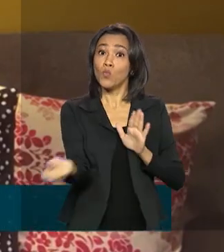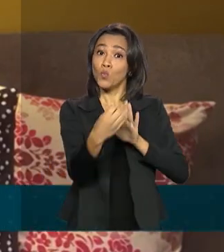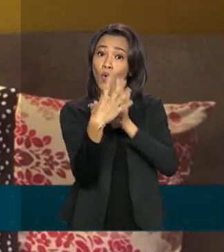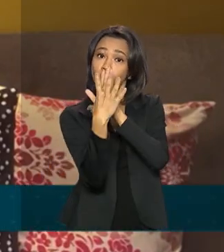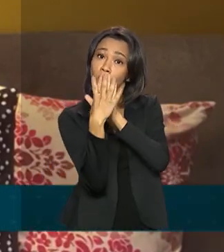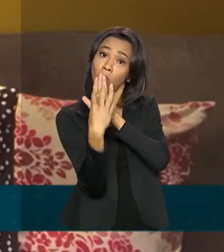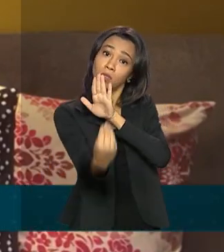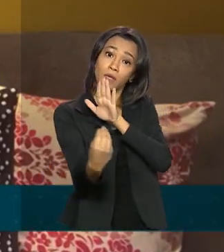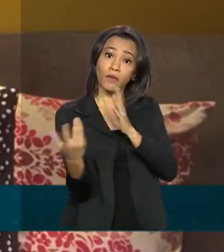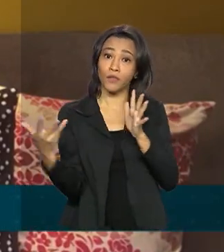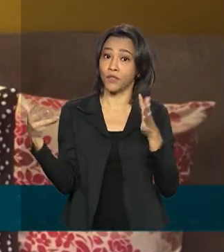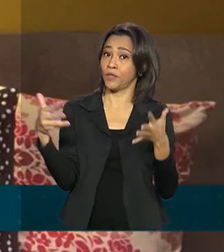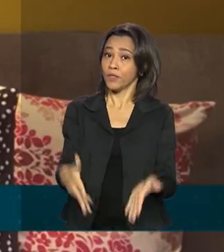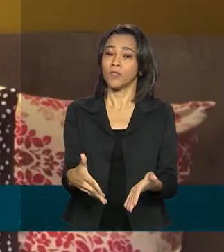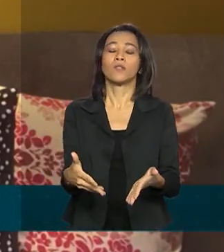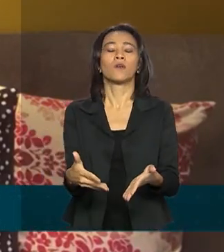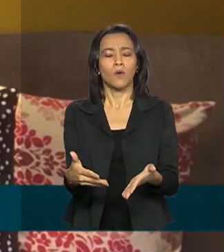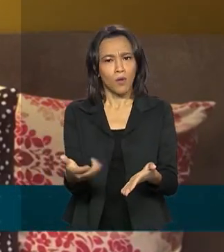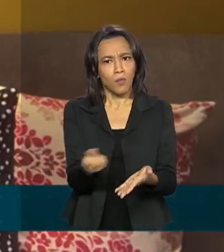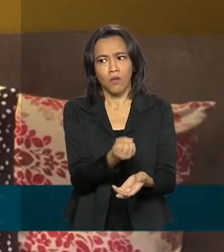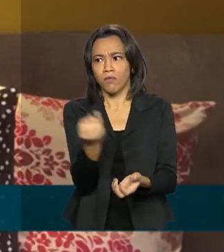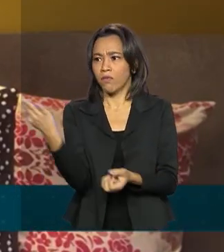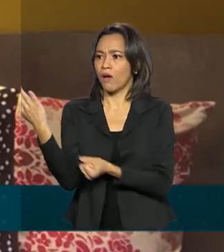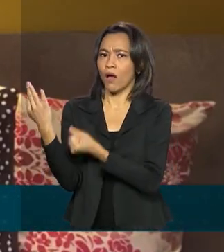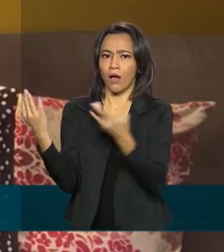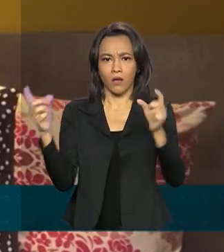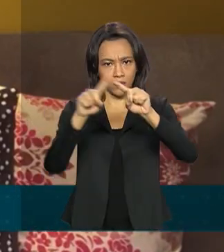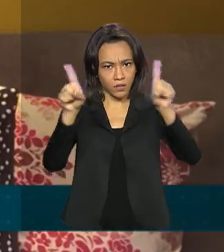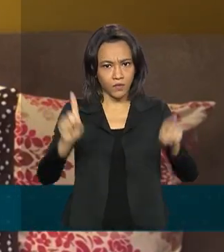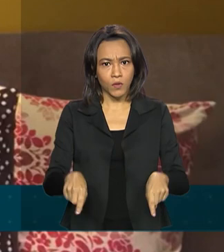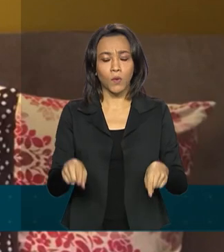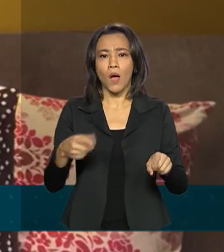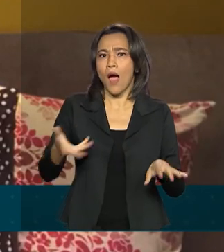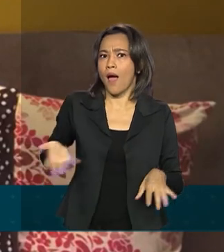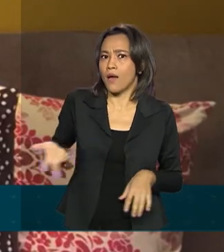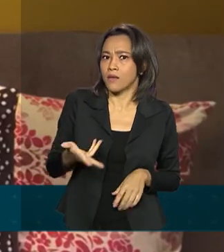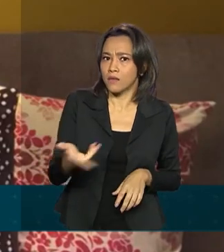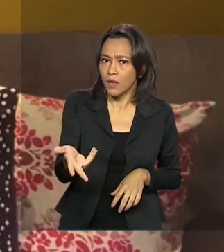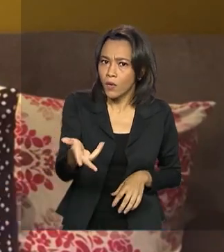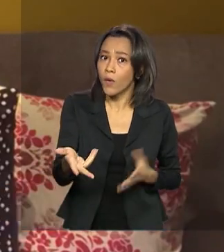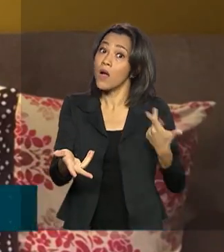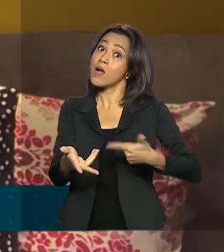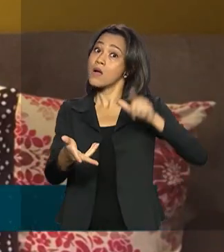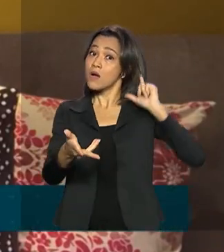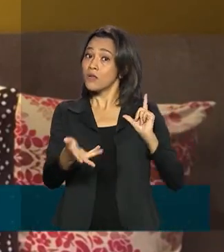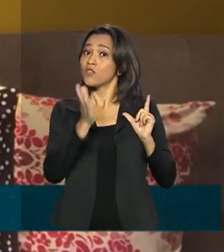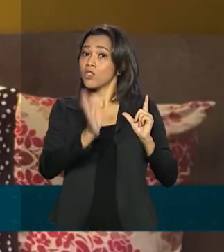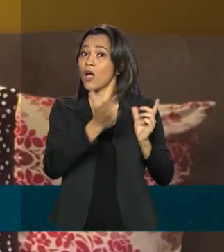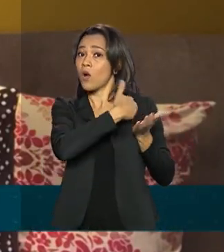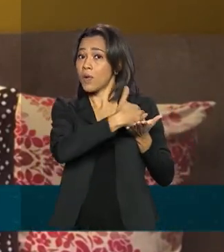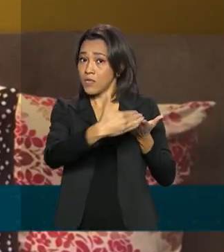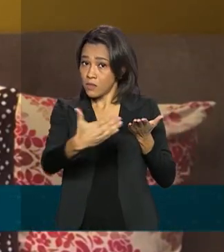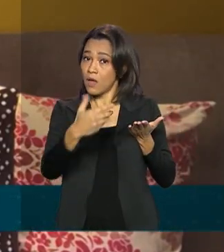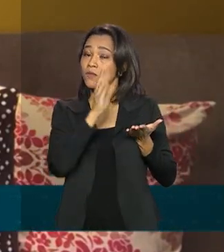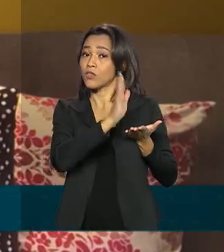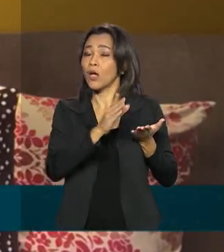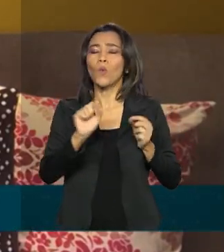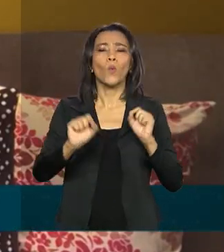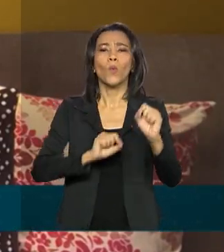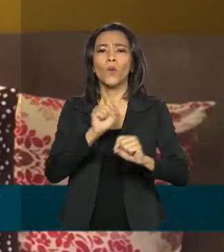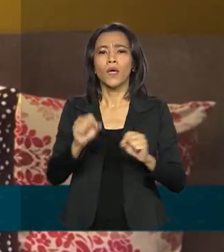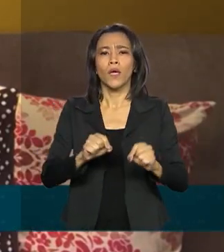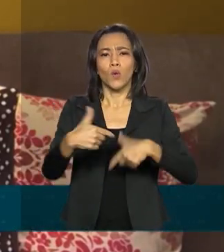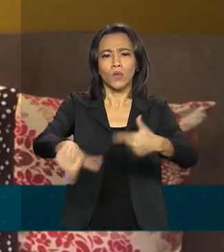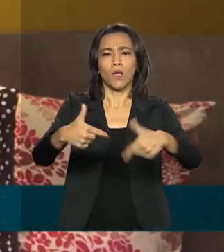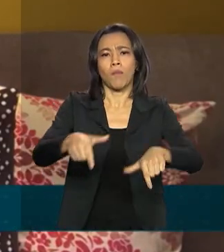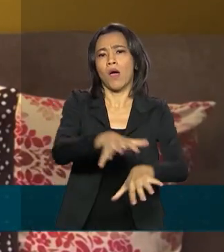forma abrupta para muitos servidores, acelerou um processo já iniciado, o trabalho remoto nos